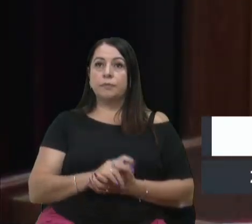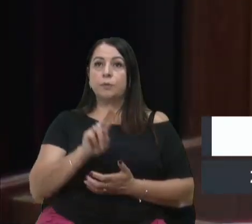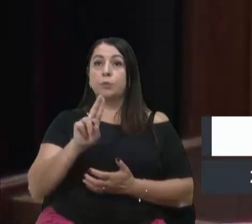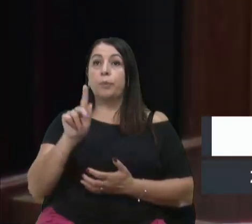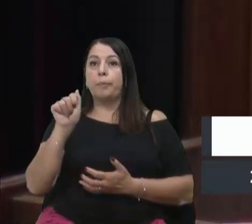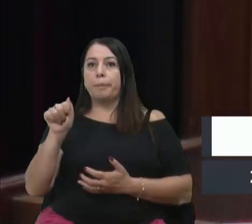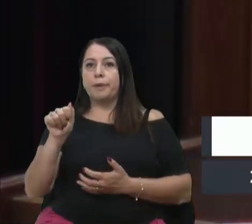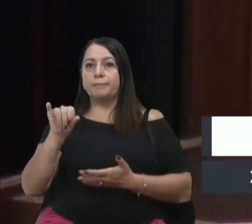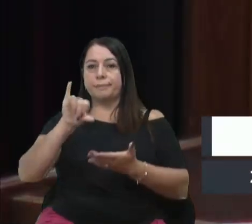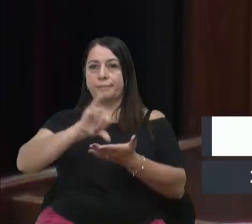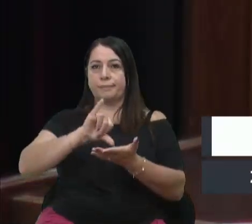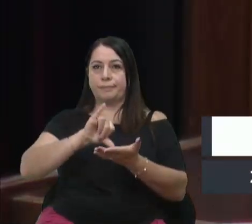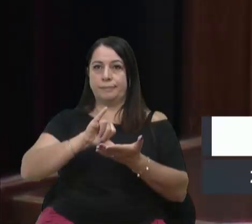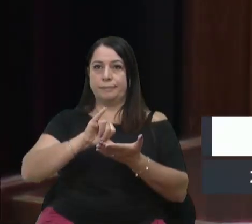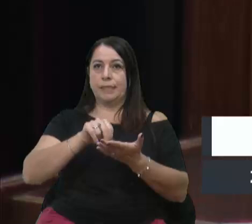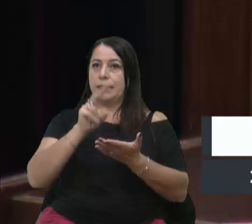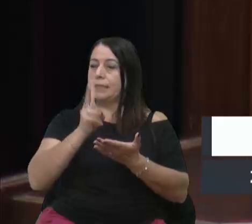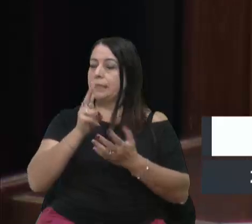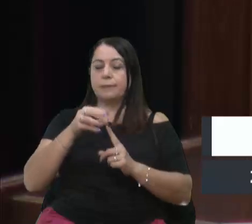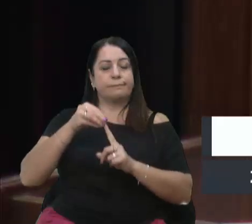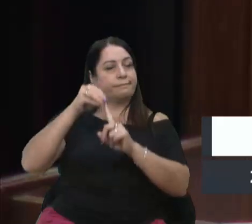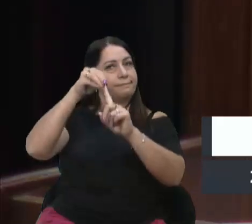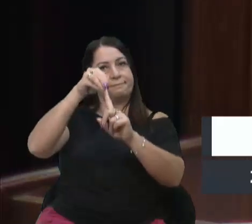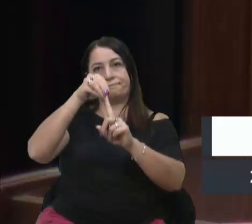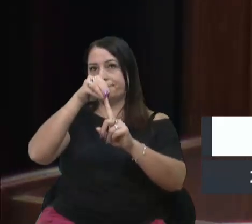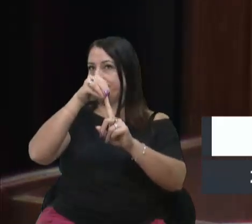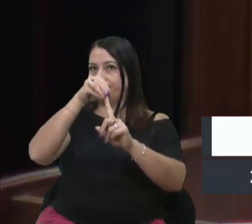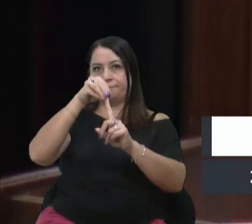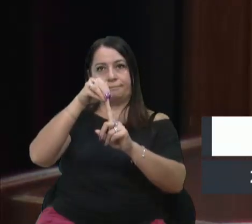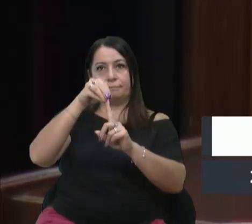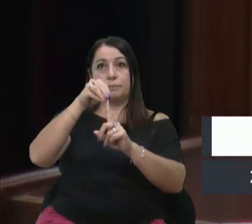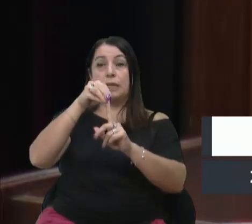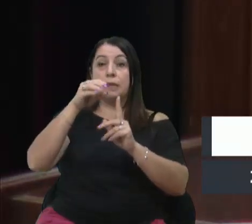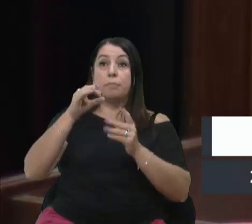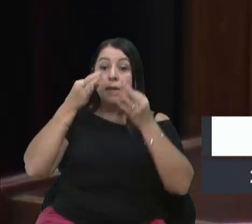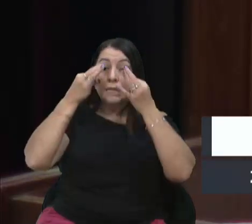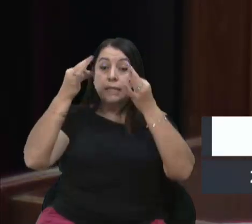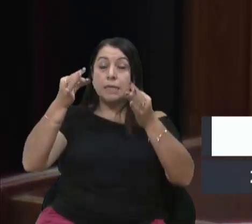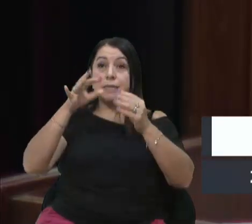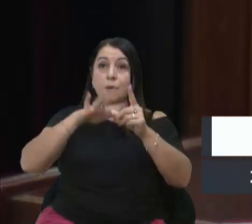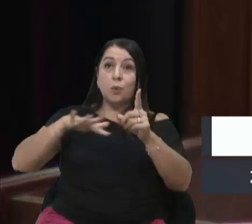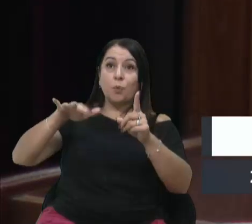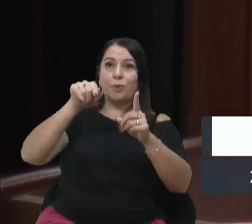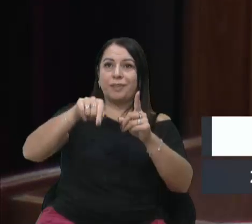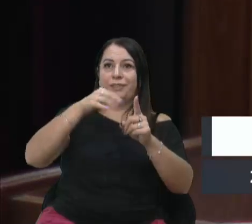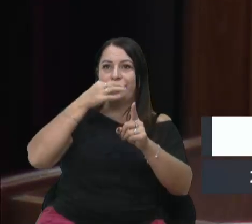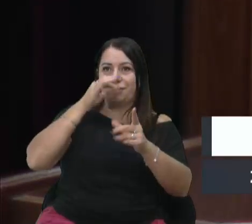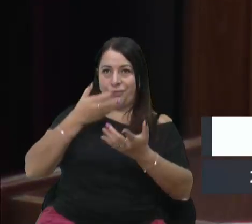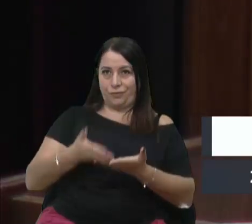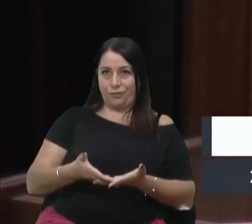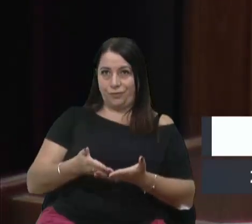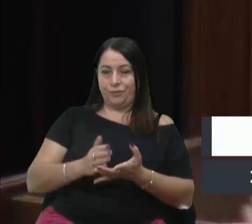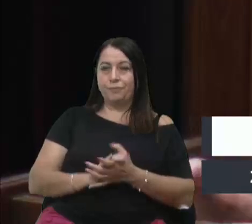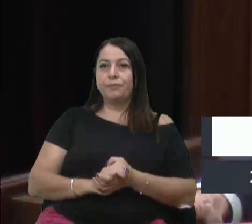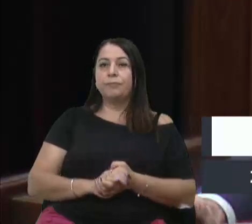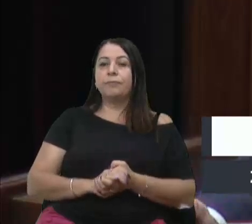UPA Central, sempre em destaque e chamando as atenções do nosso município de Caxias do Sul.